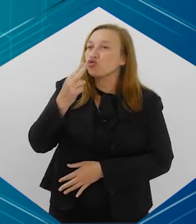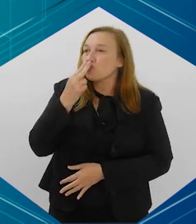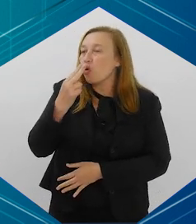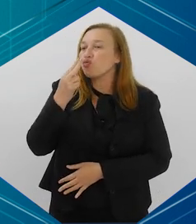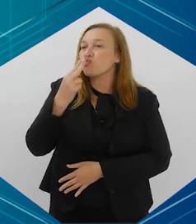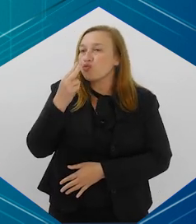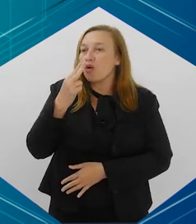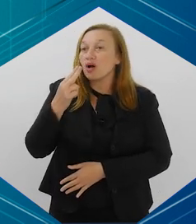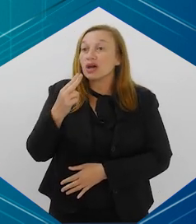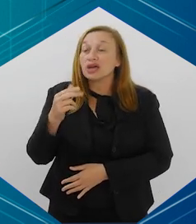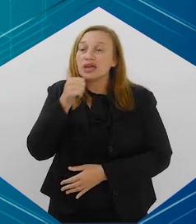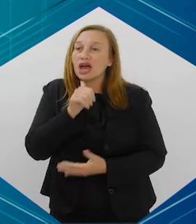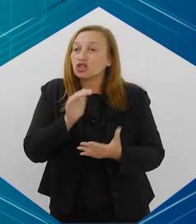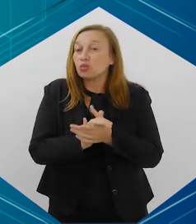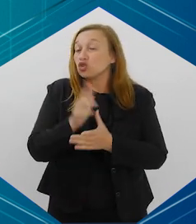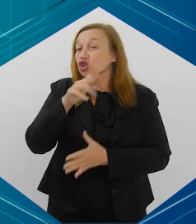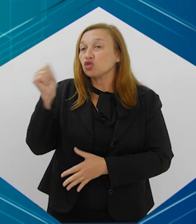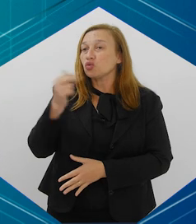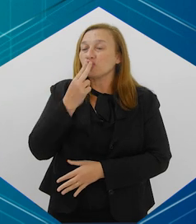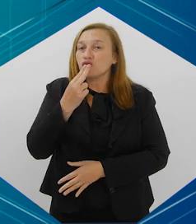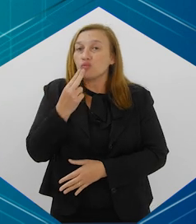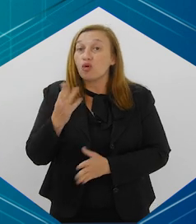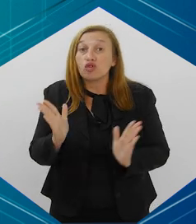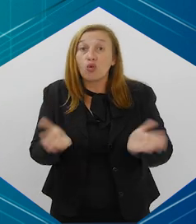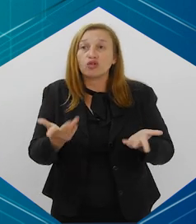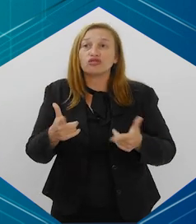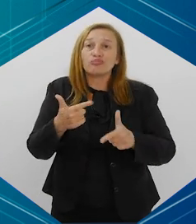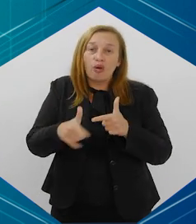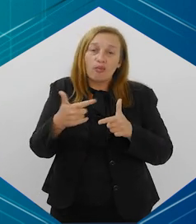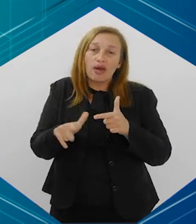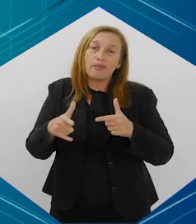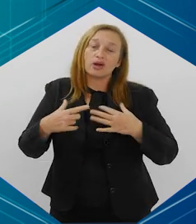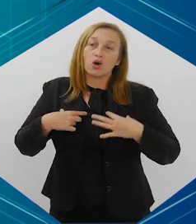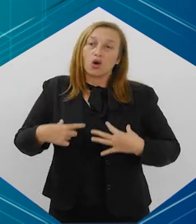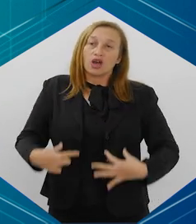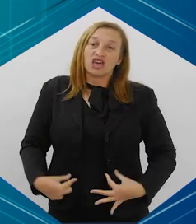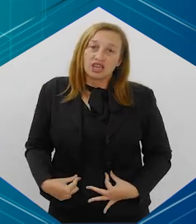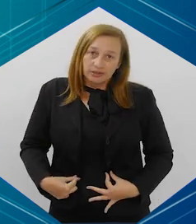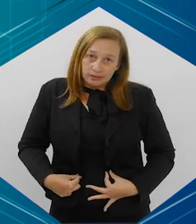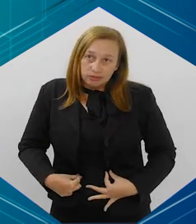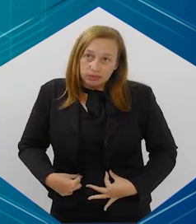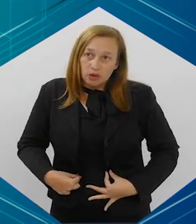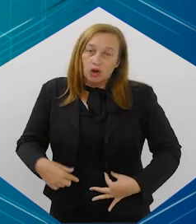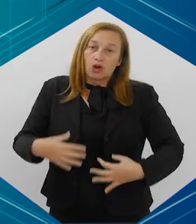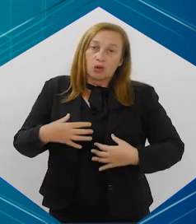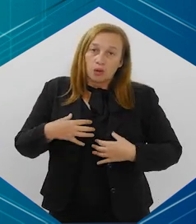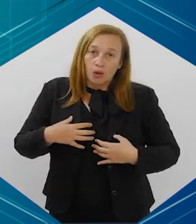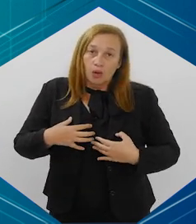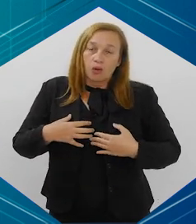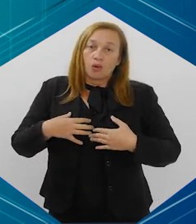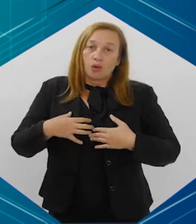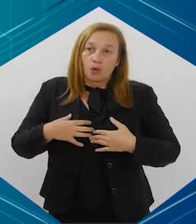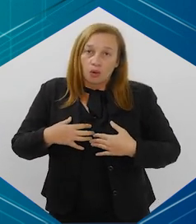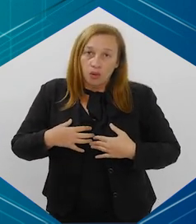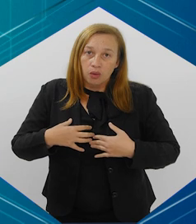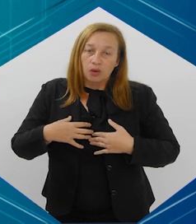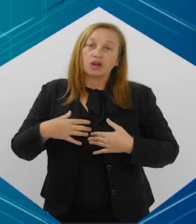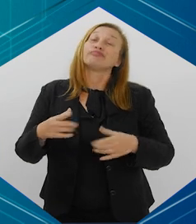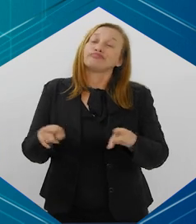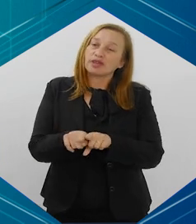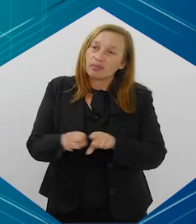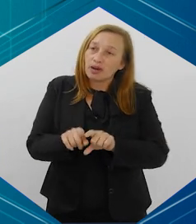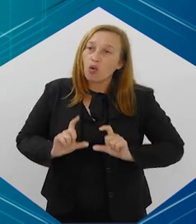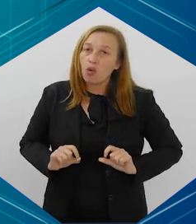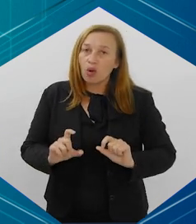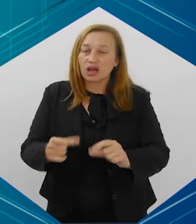fumou a vida toda e a esposa que nunca fumou e que hoje tem enfisema pulmonar, DPOC, né? E às vezes até mesmo